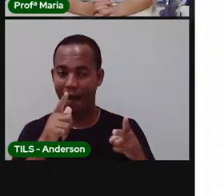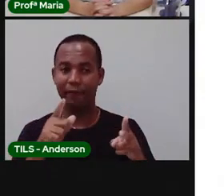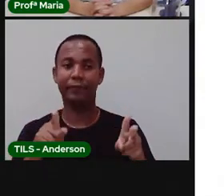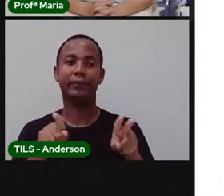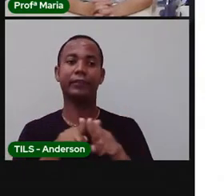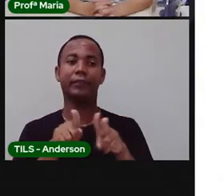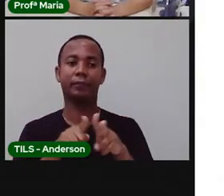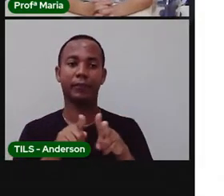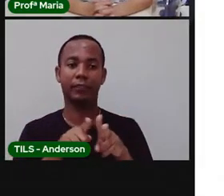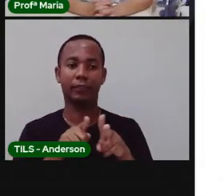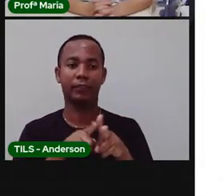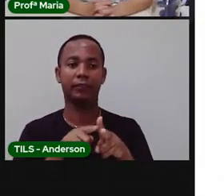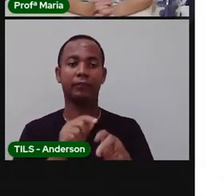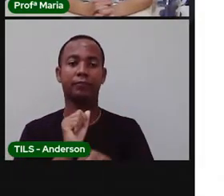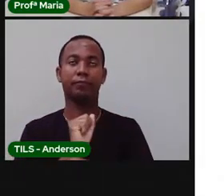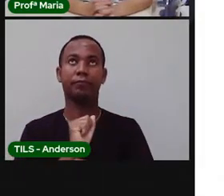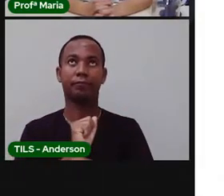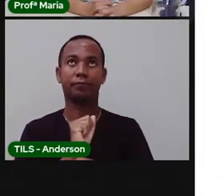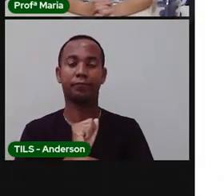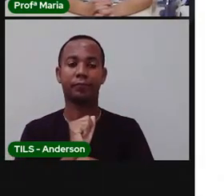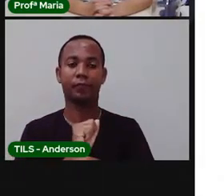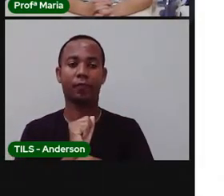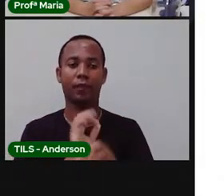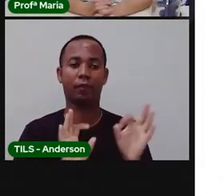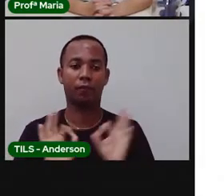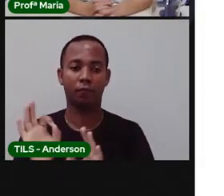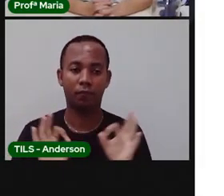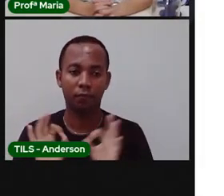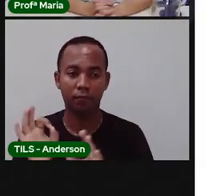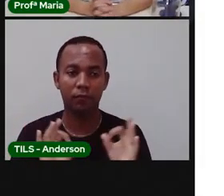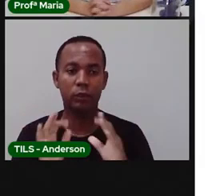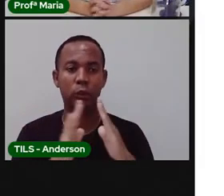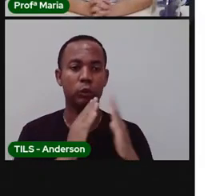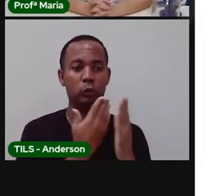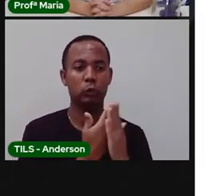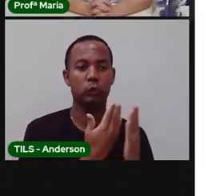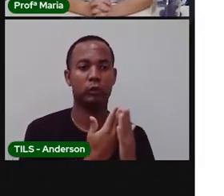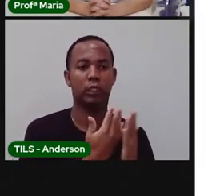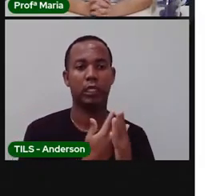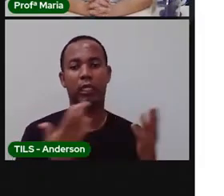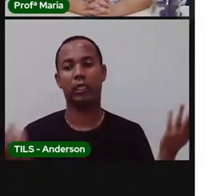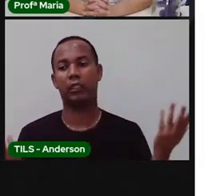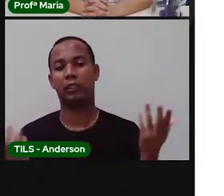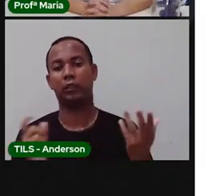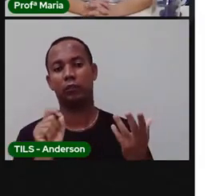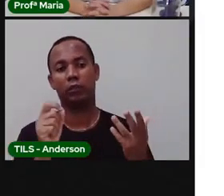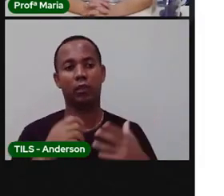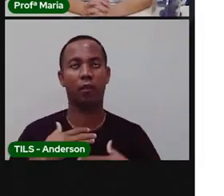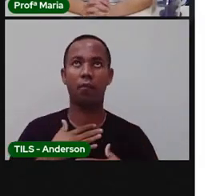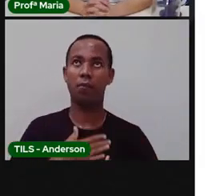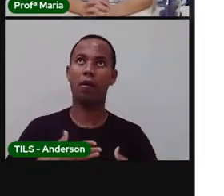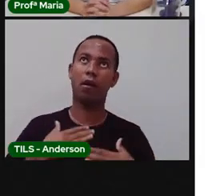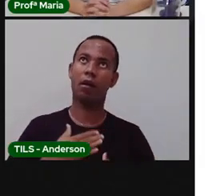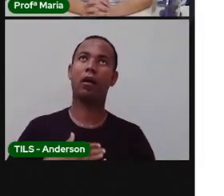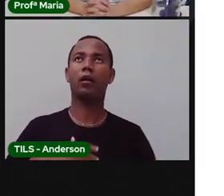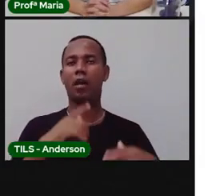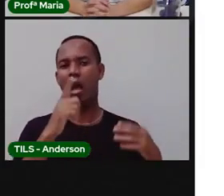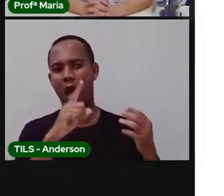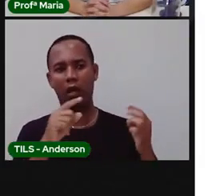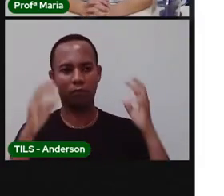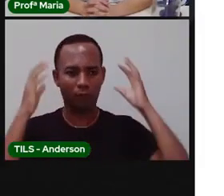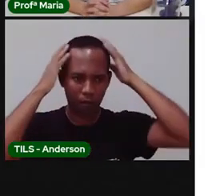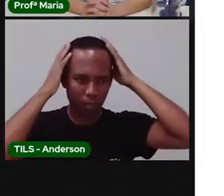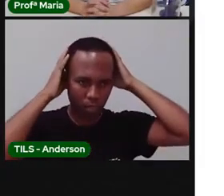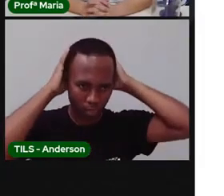pouquinho, aguardei aqui o início. Eu vou começar a me arrumar para a aula para a Maria. Né? Tomei banho. Água. Lavei